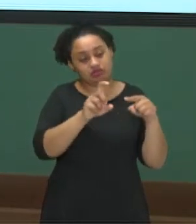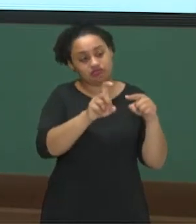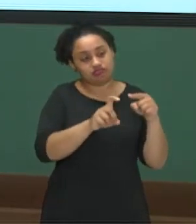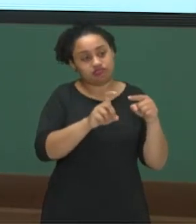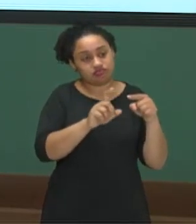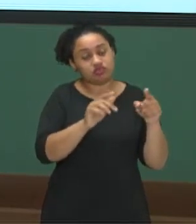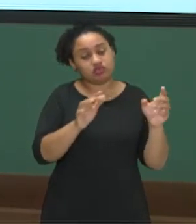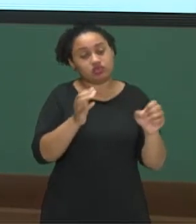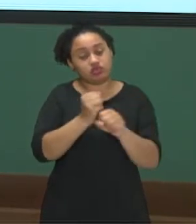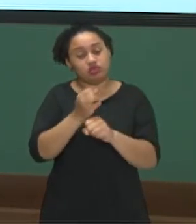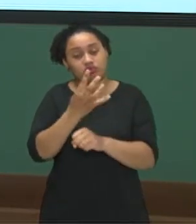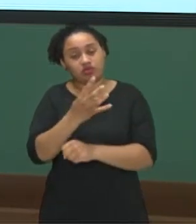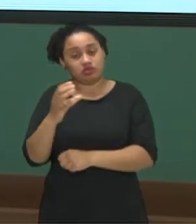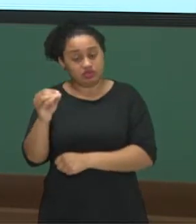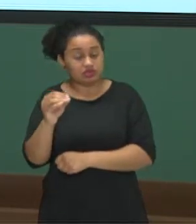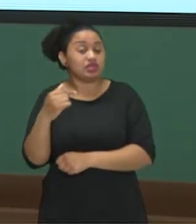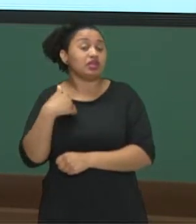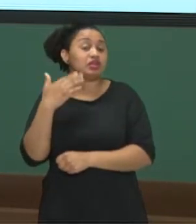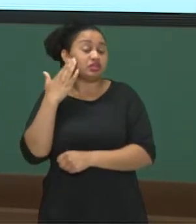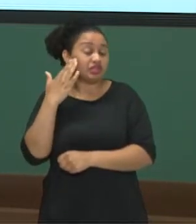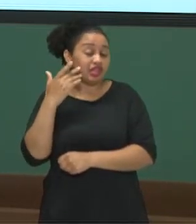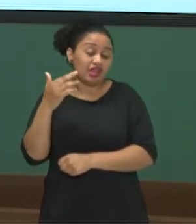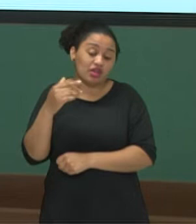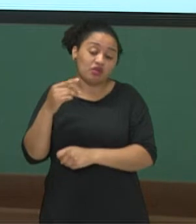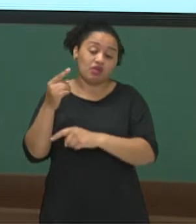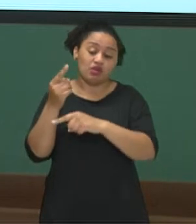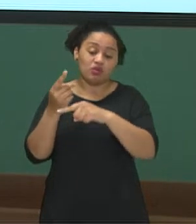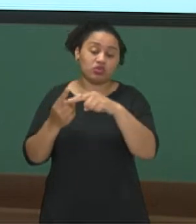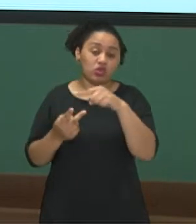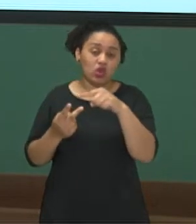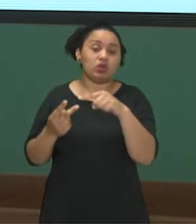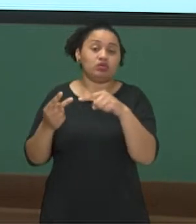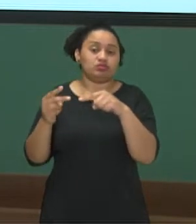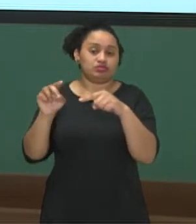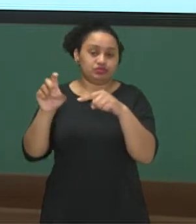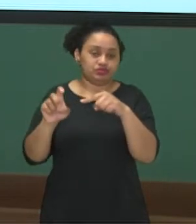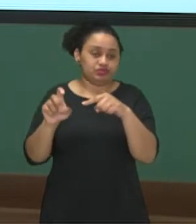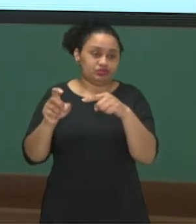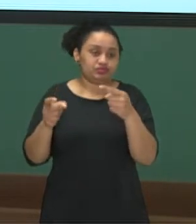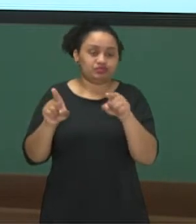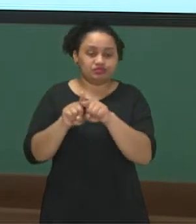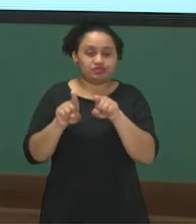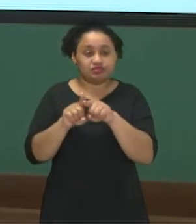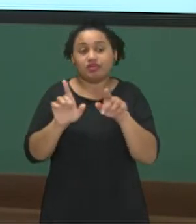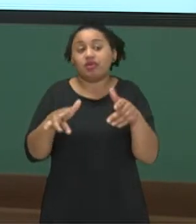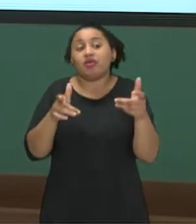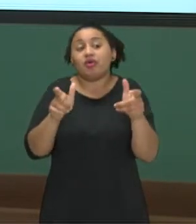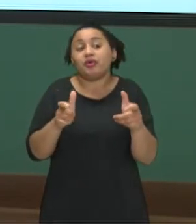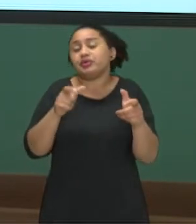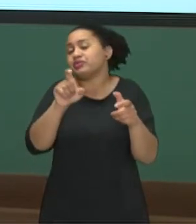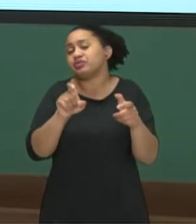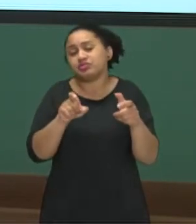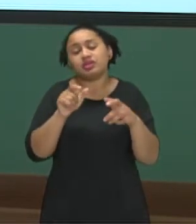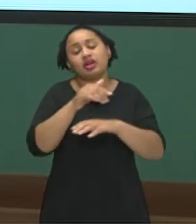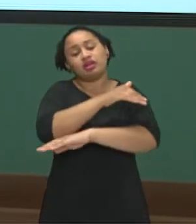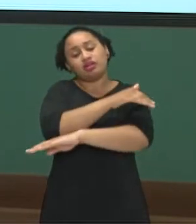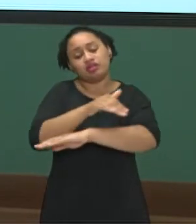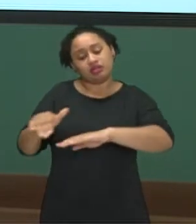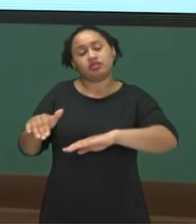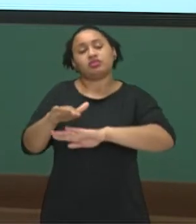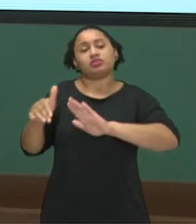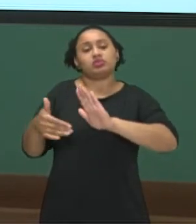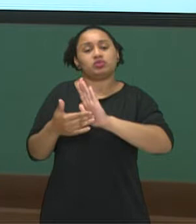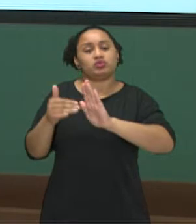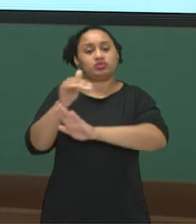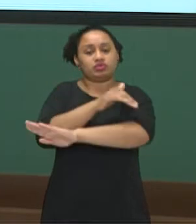de x mais 400 será igual a metade do x. Da onde que é esse x? O comprimento da avenida que